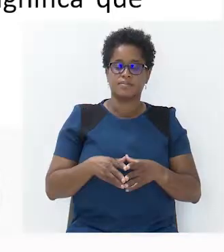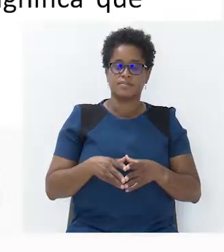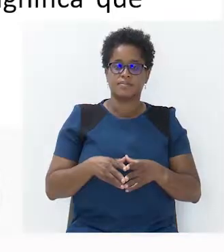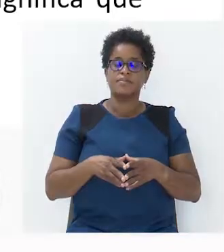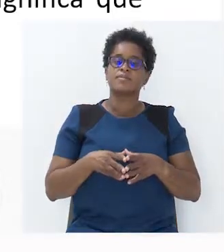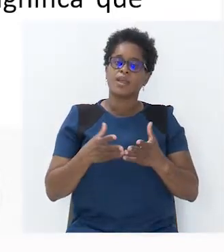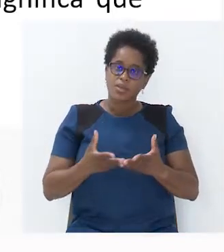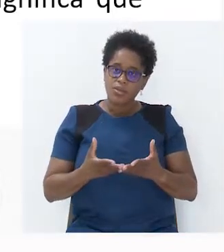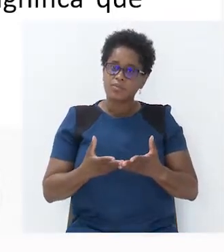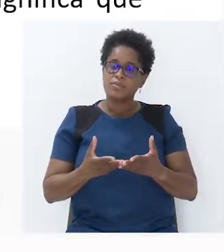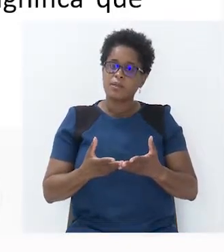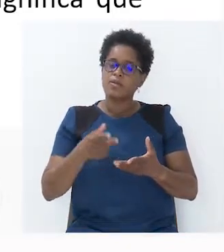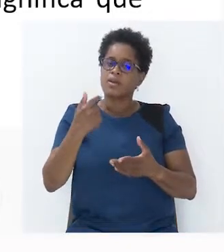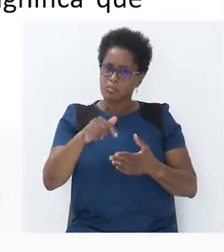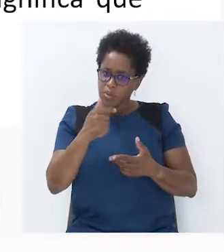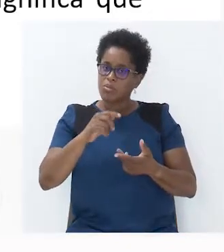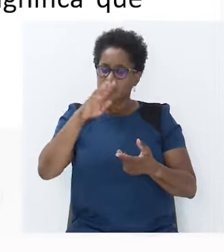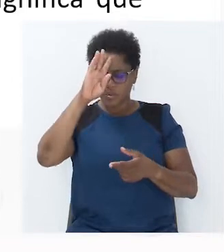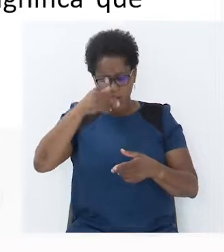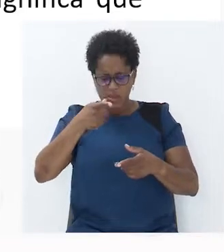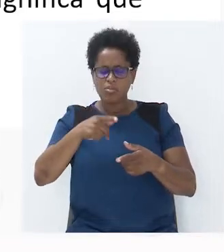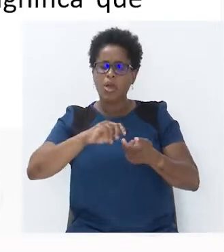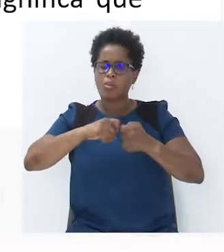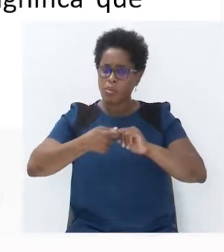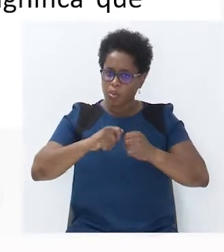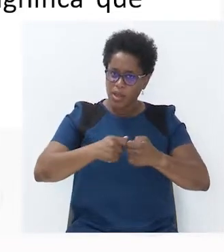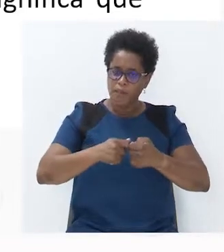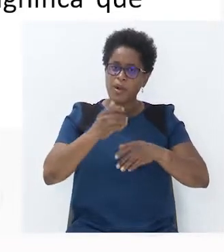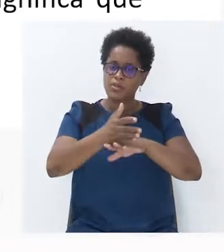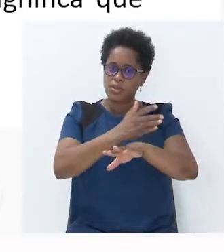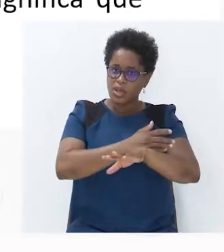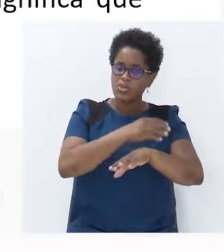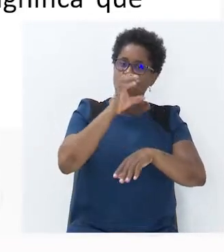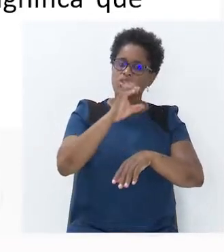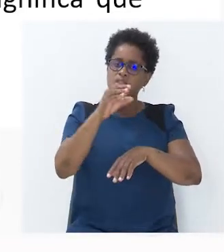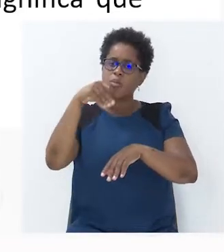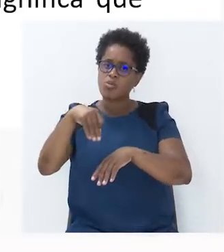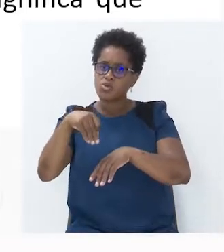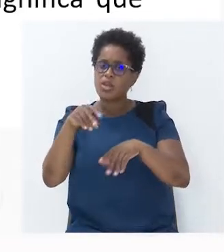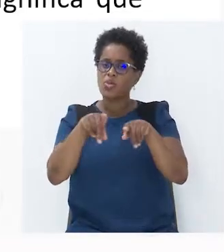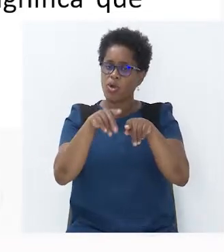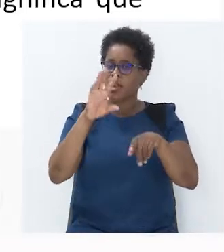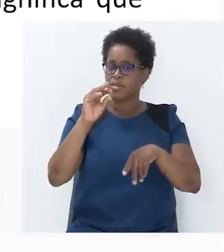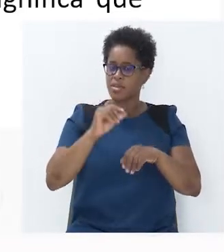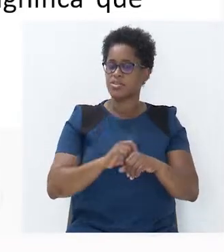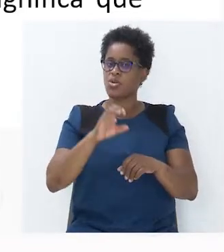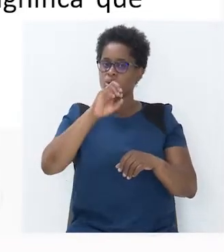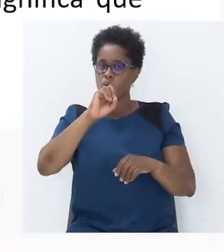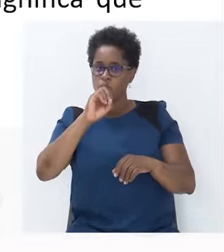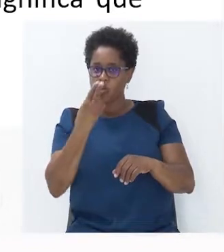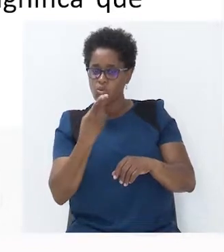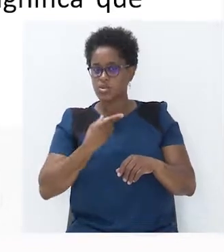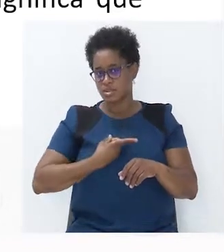Tendo em conta o problema anterior, a constante de proporcionalidade é 10. Ou seja, cada